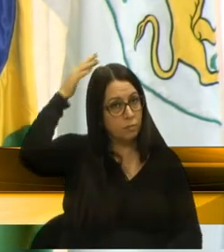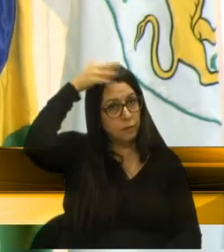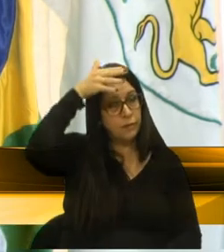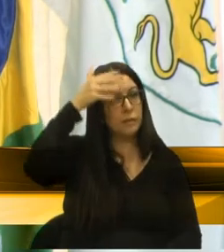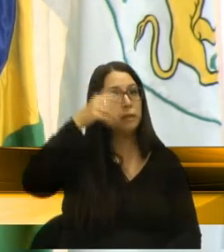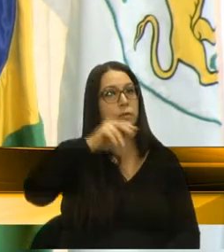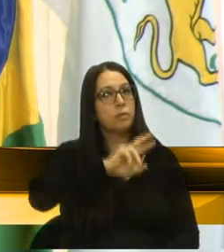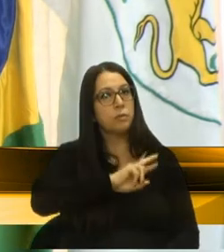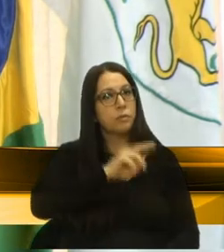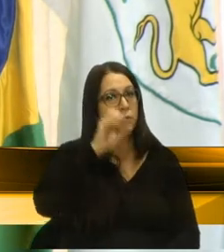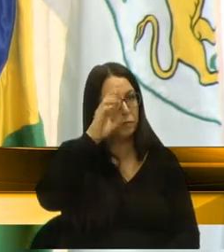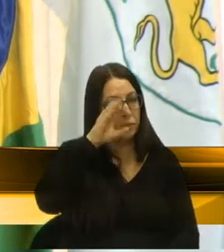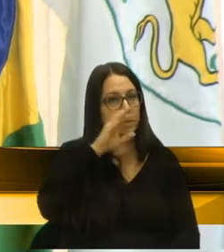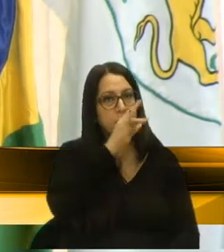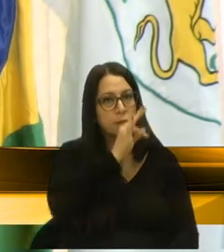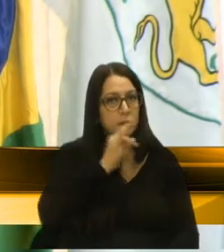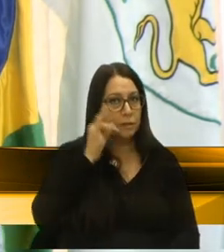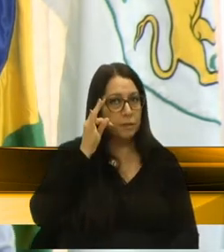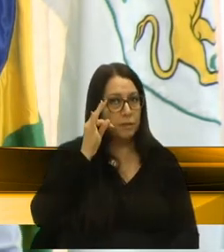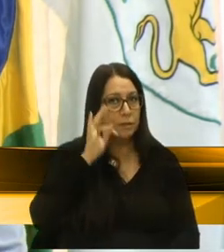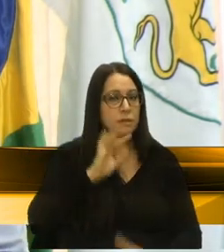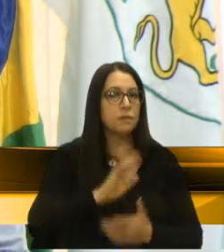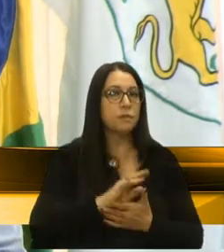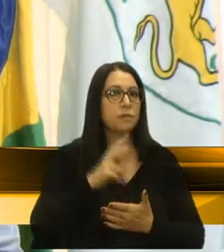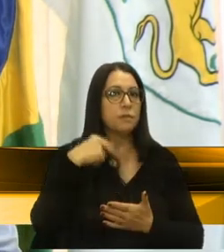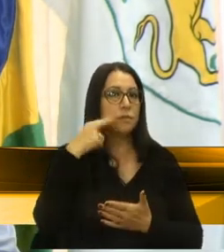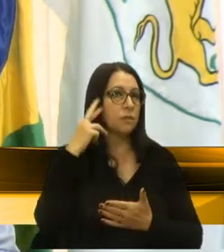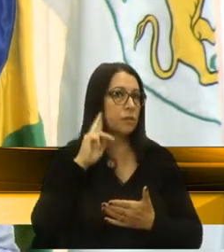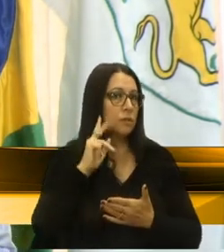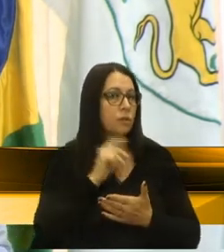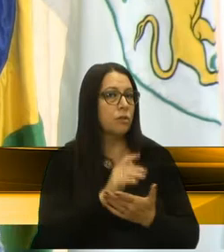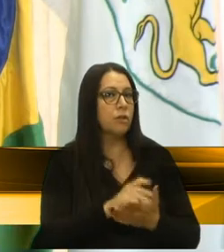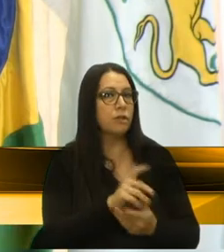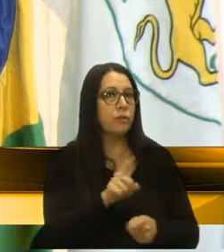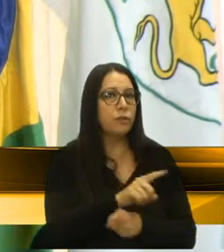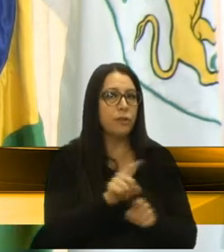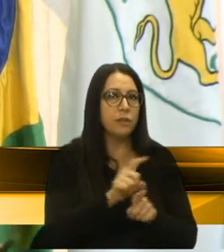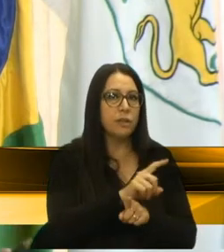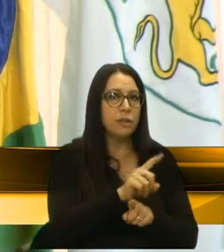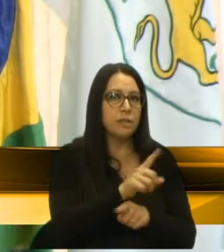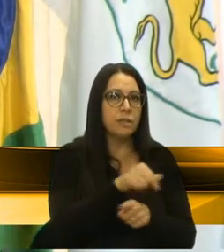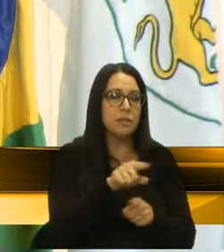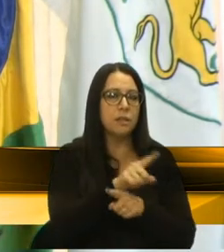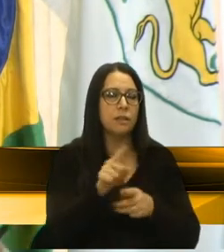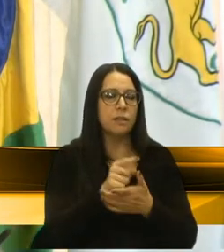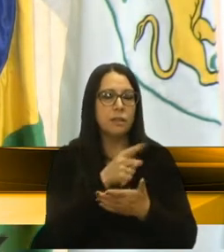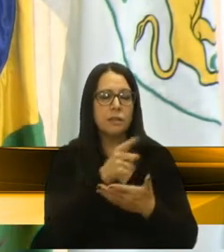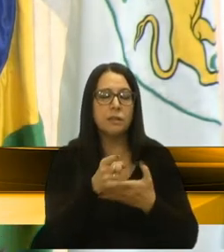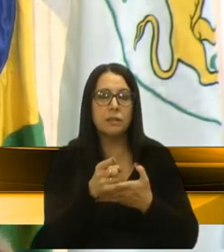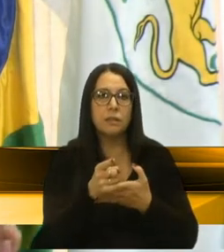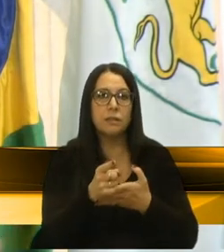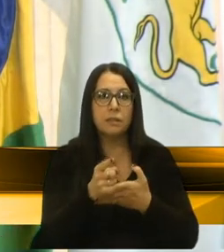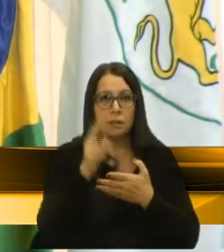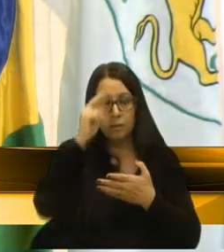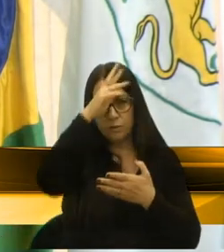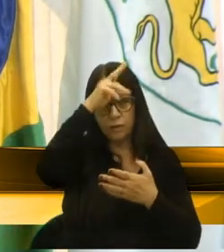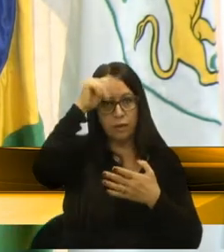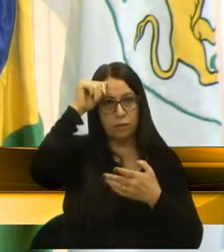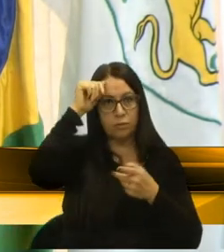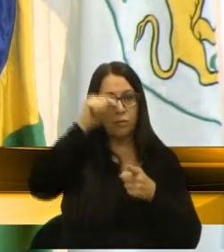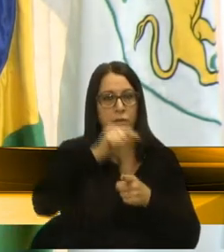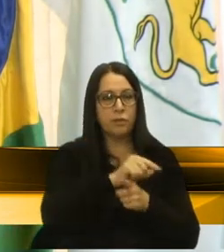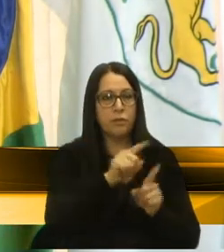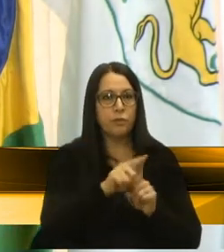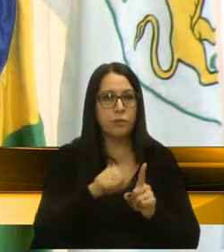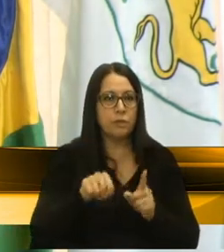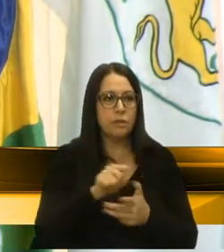Lisandro Fiusa, vereadora Tatiane Friço e o vereador Renato Oliveira, e levamos essa necessidade para o prefeito municipal juntamente com a chefe